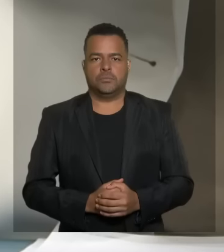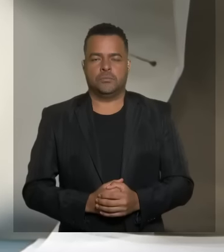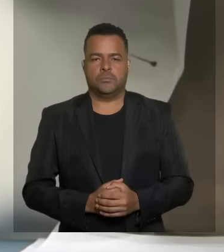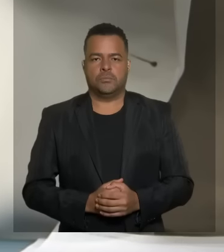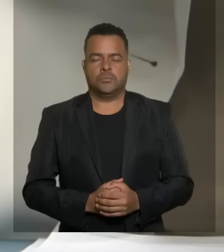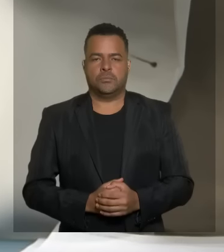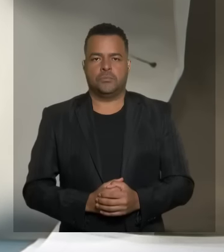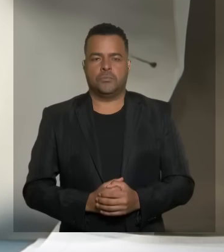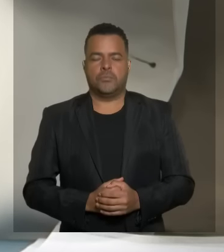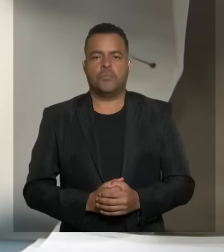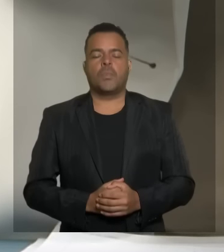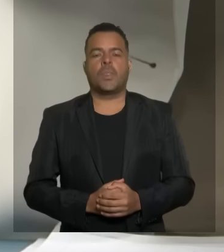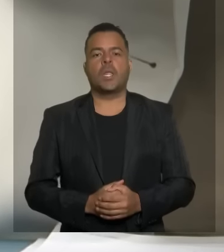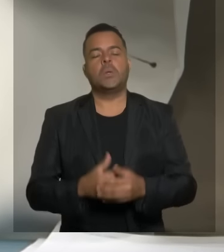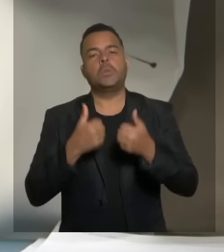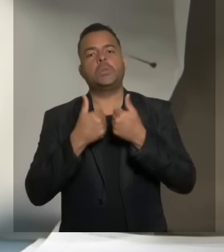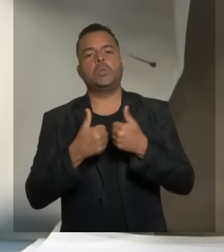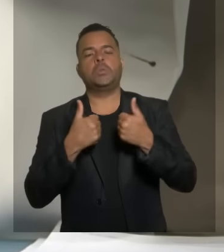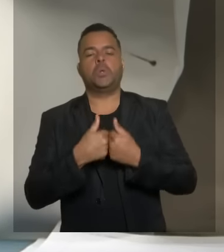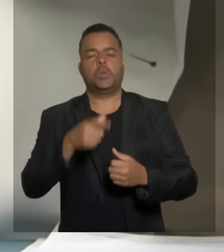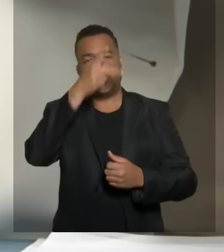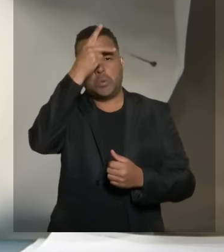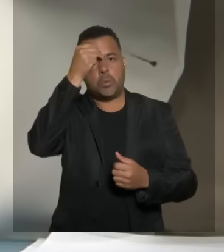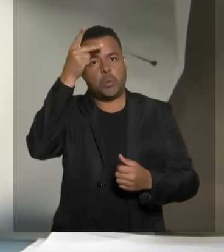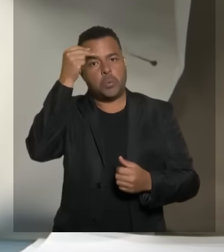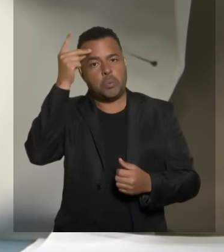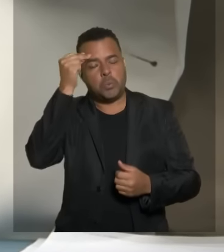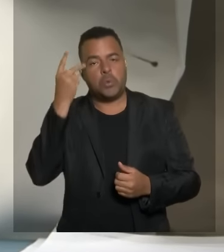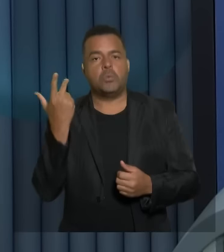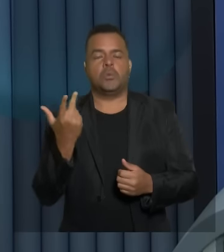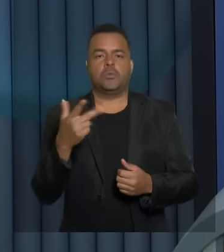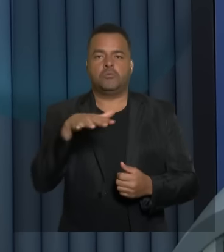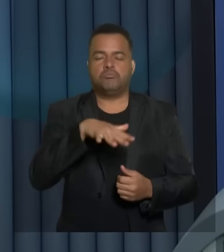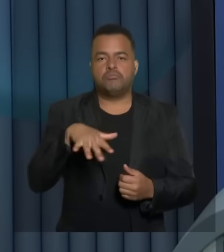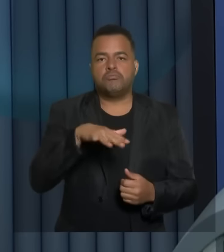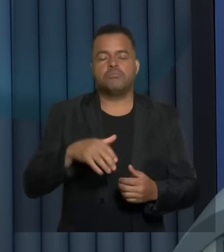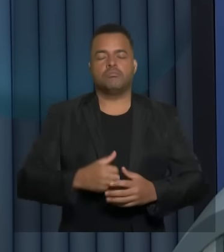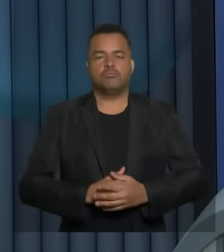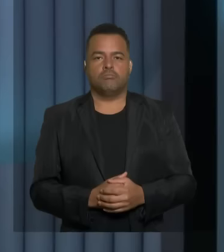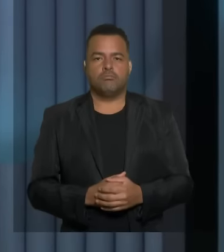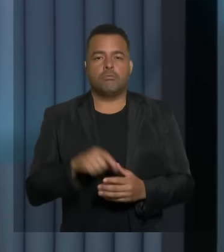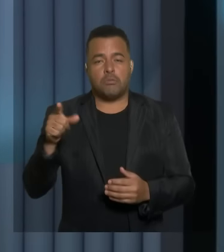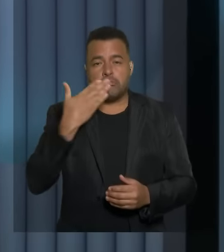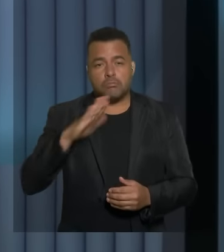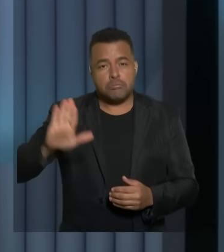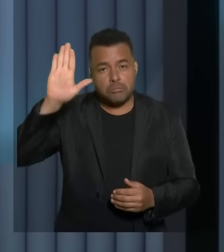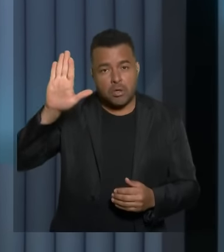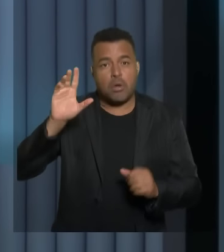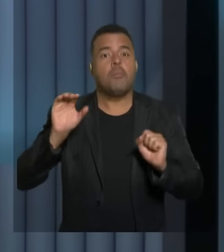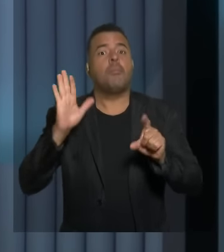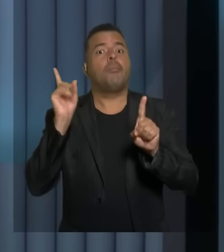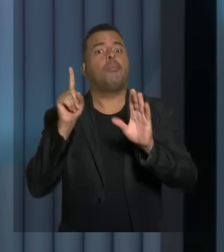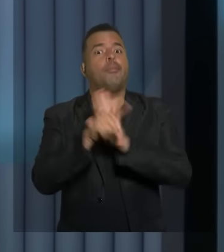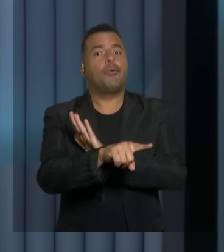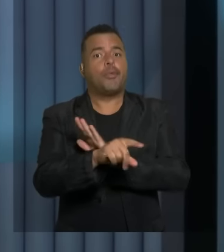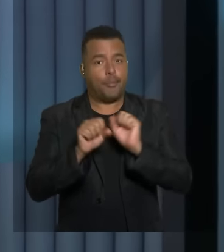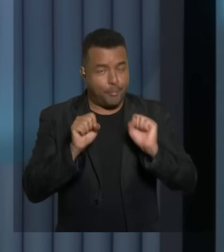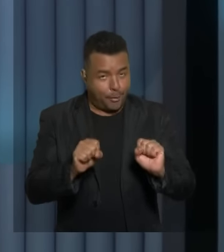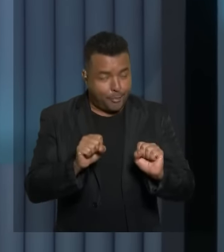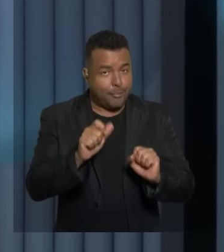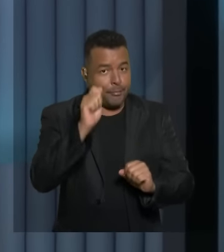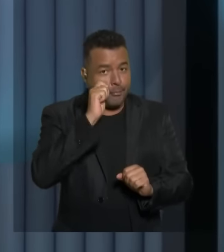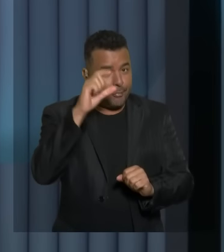Transporte Público, o tema sorteado. Candidato, a quem o senhor vai perguntar? Eu posso perguntar a Valdemar? Sim.